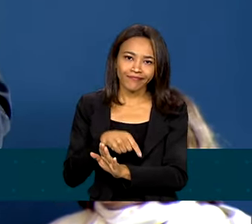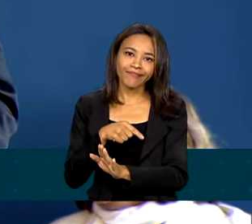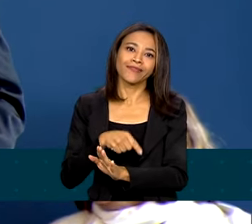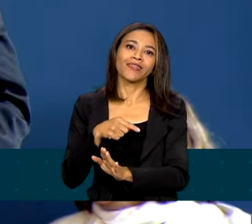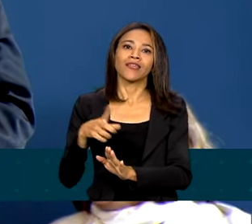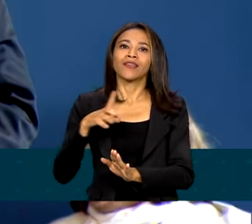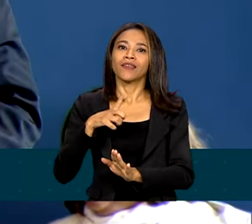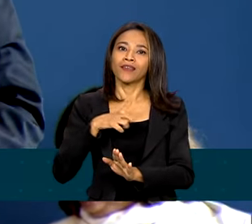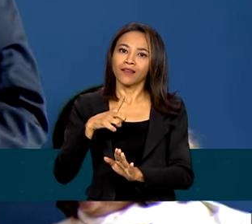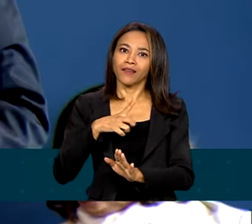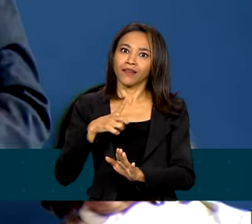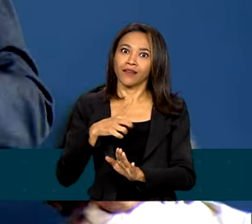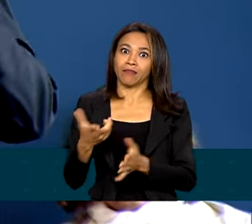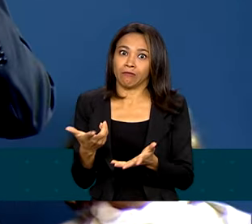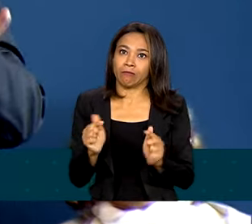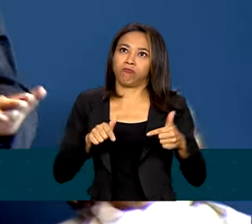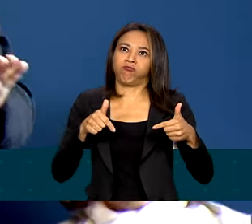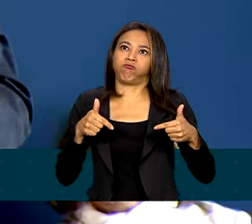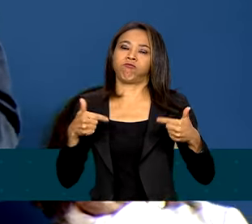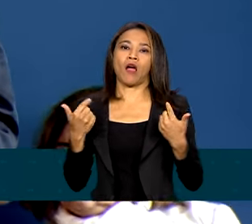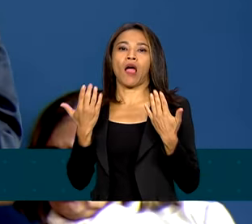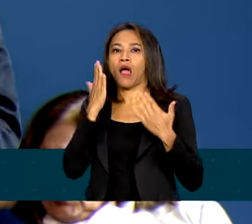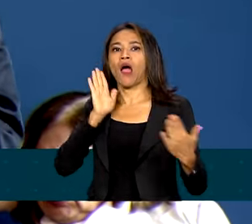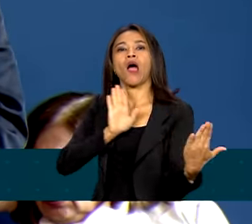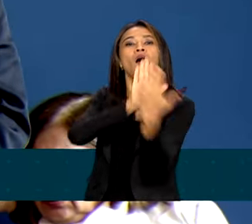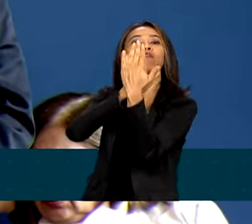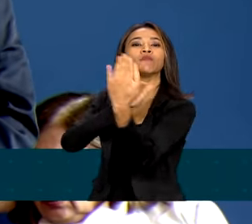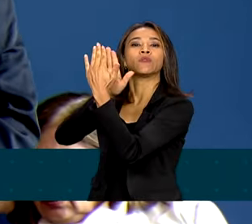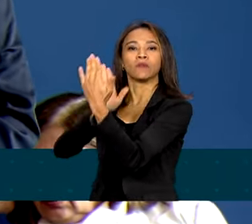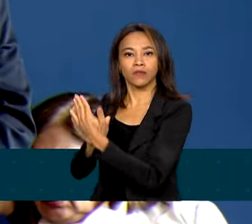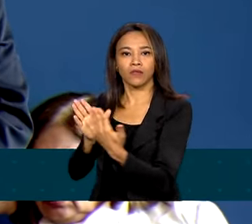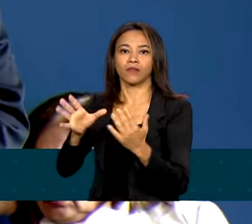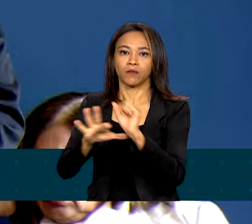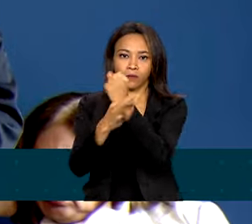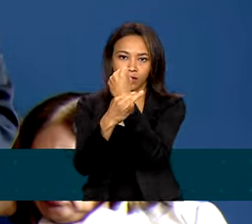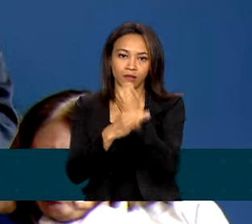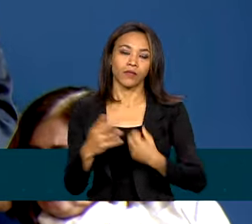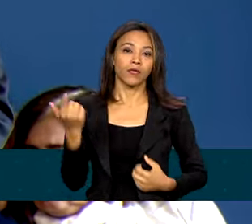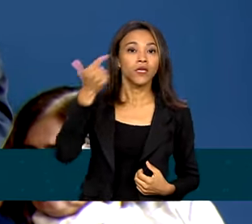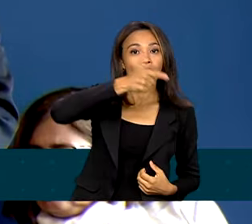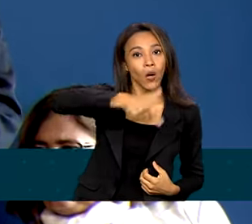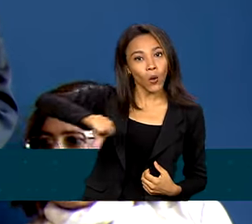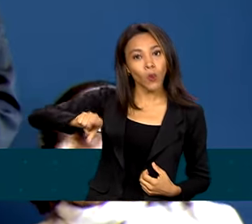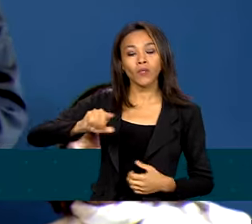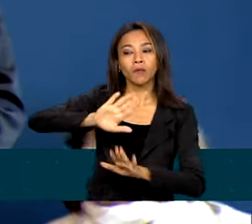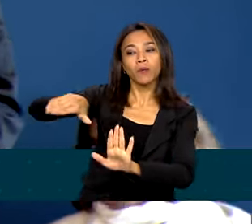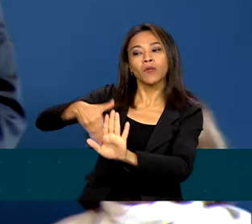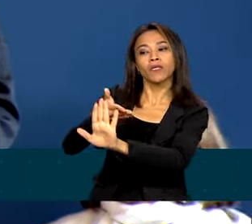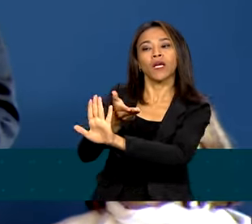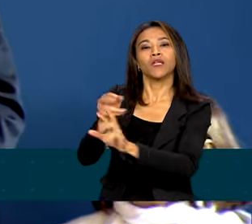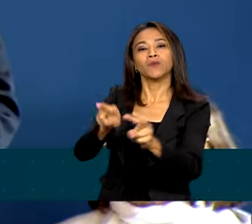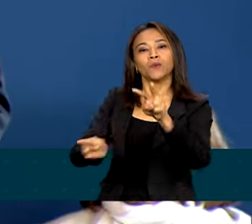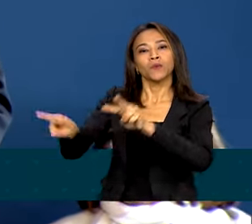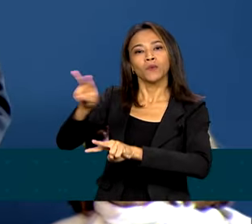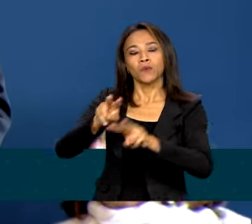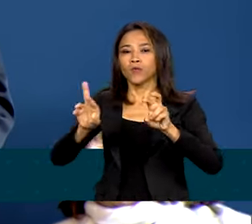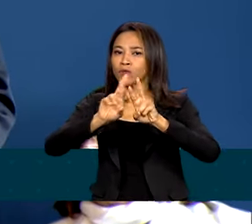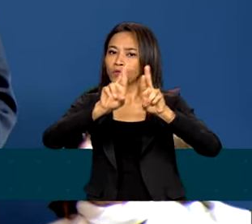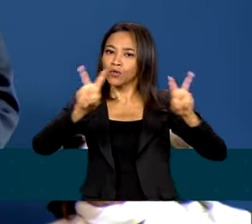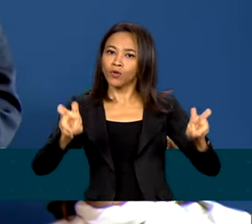nacionais e internacionais. A crise invisibilizada, contudo, era a violência política de gênero.